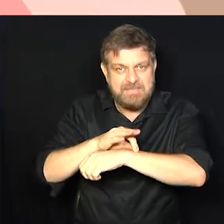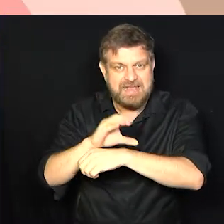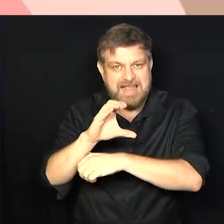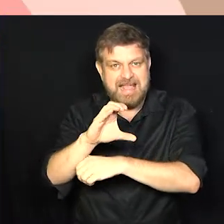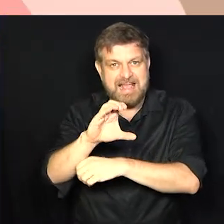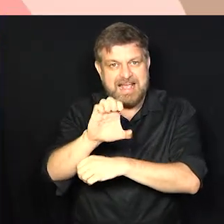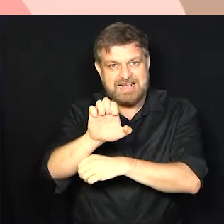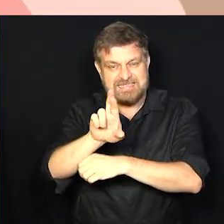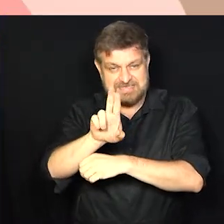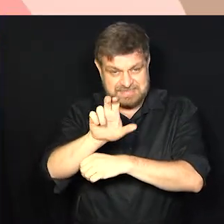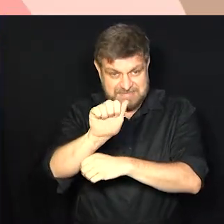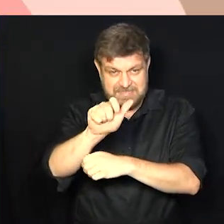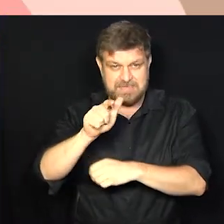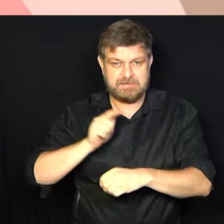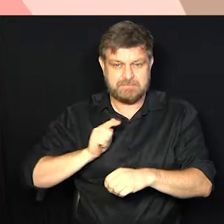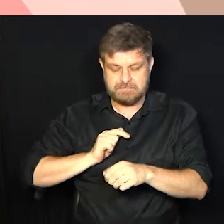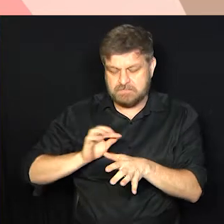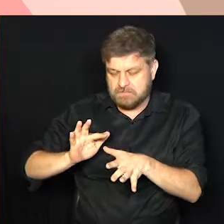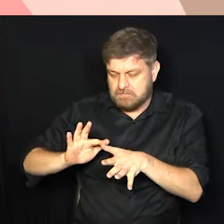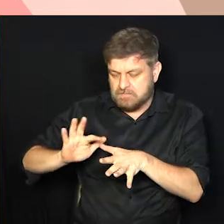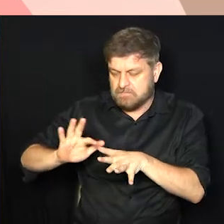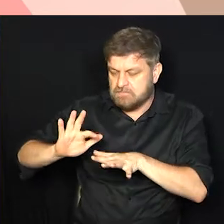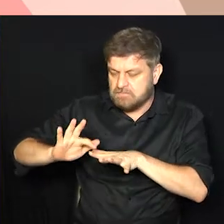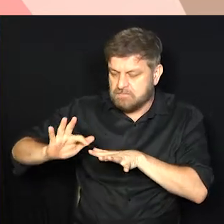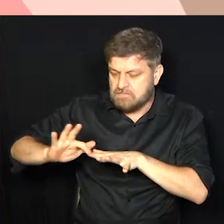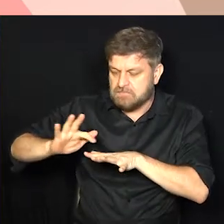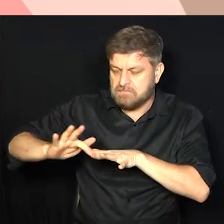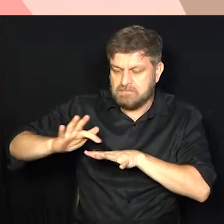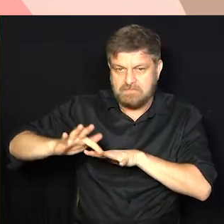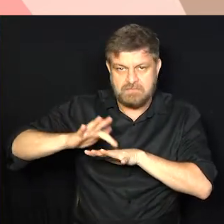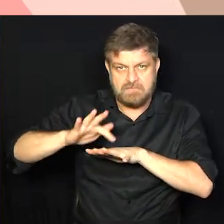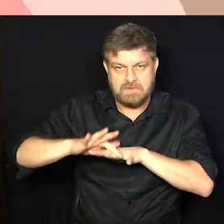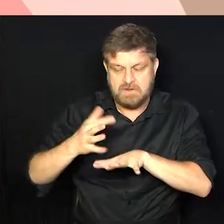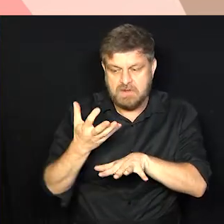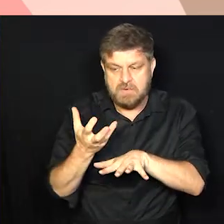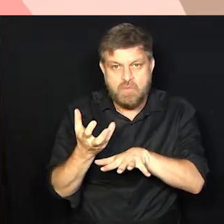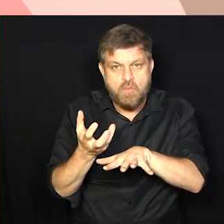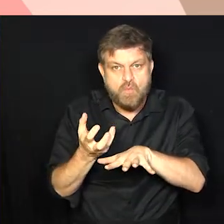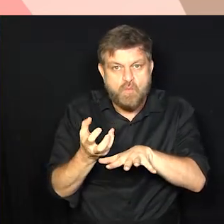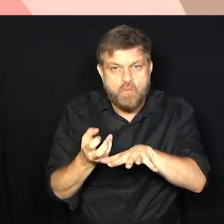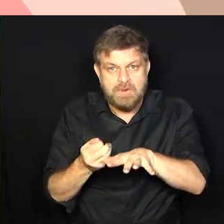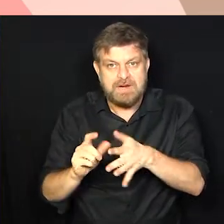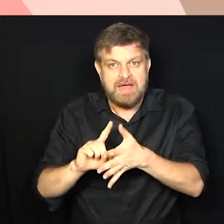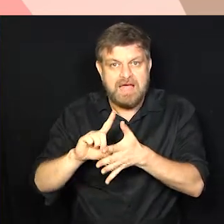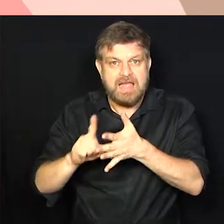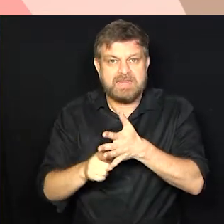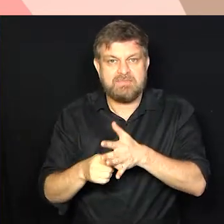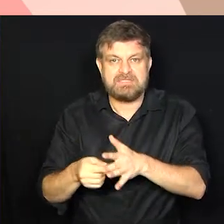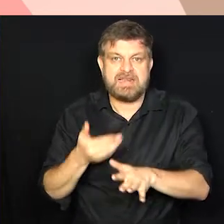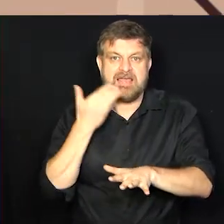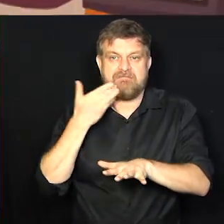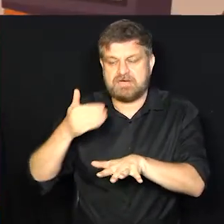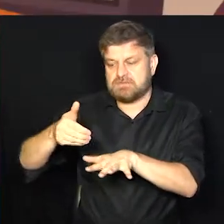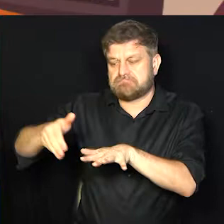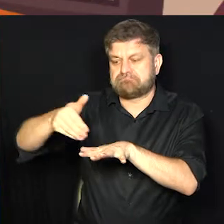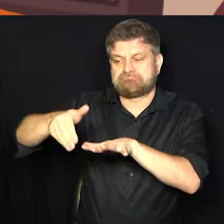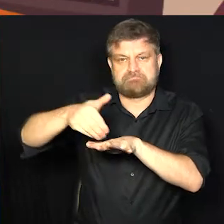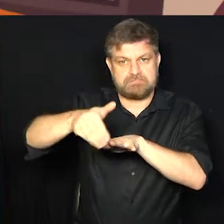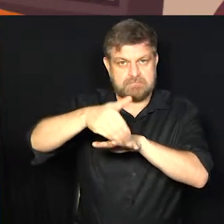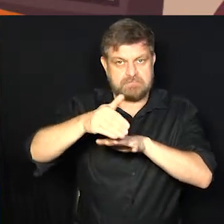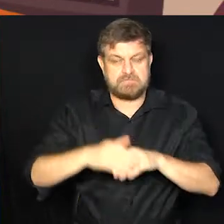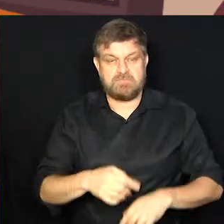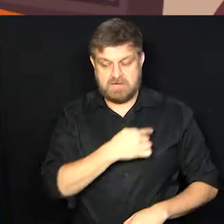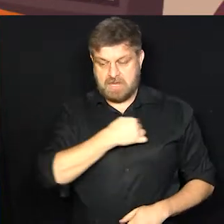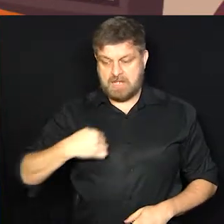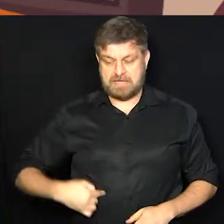secagem lenta, a película que se formava sobre a unha absorvia a poeira e saía com facilidade. E na China